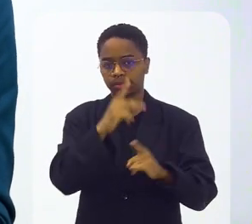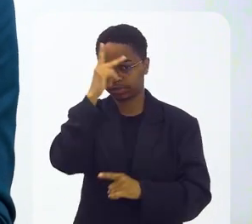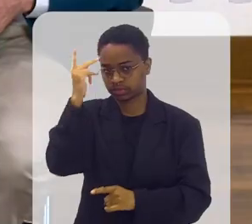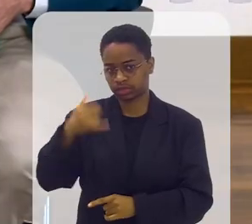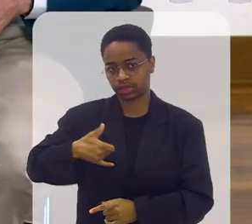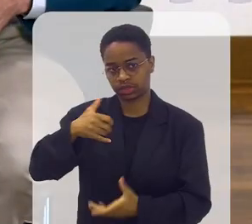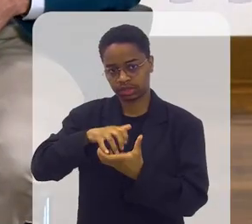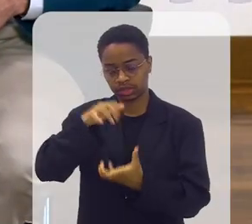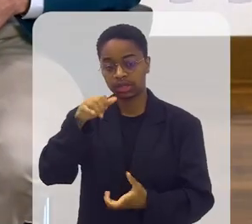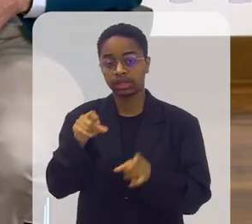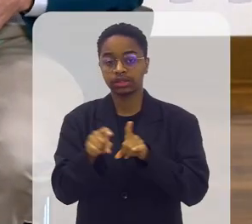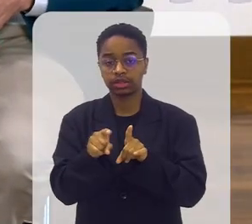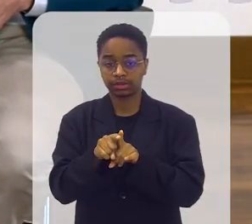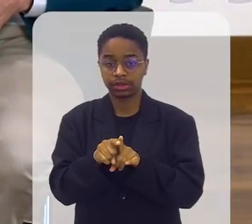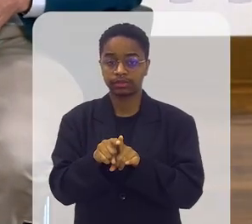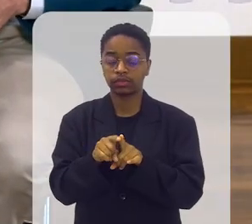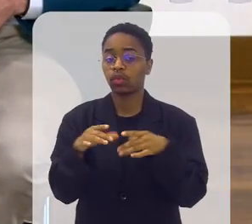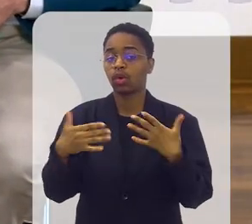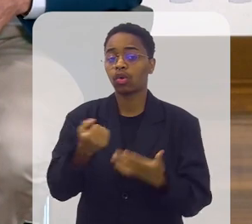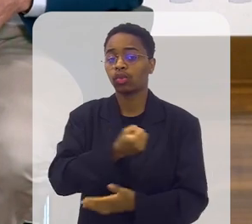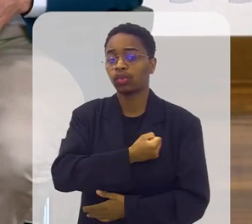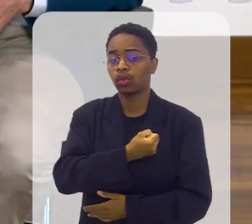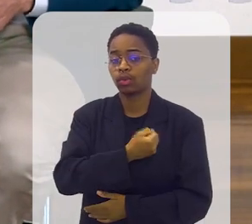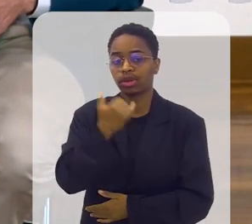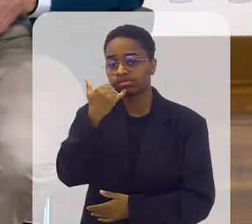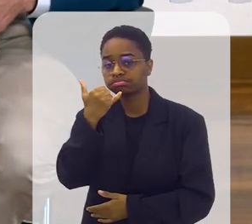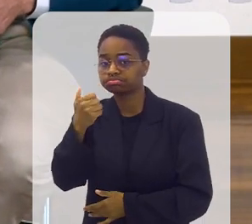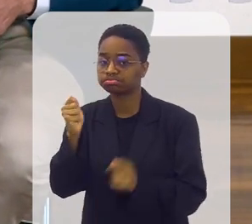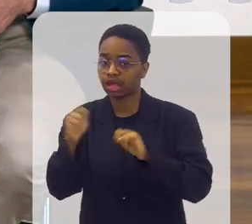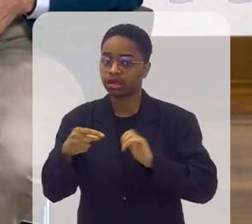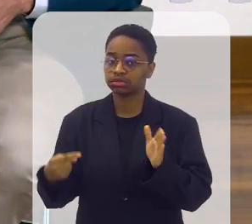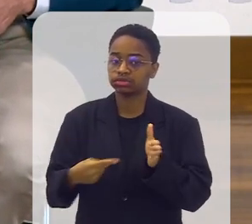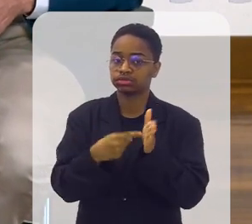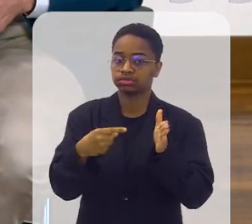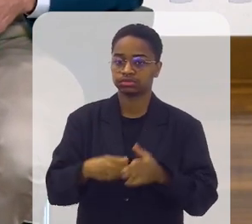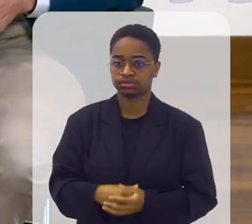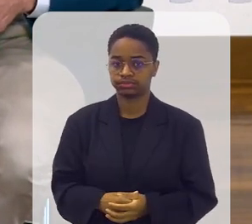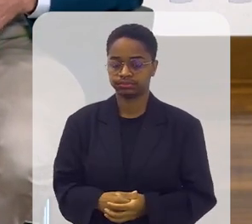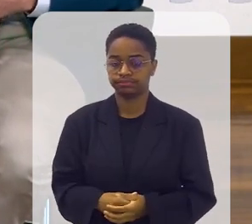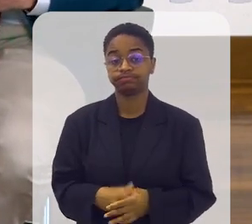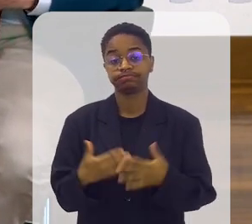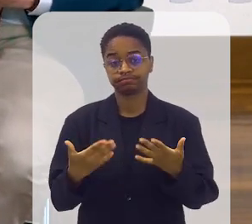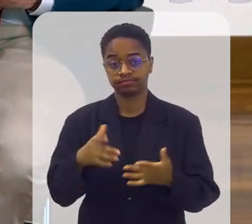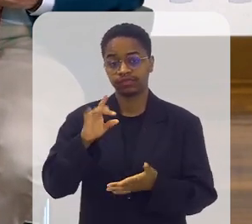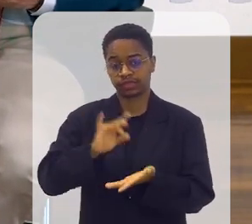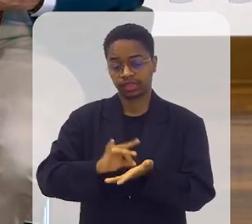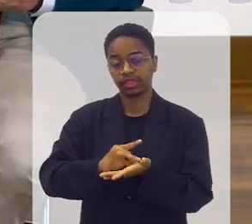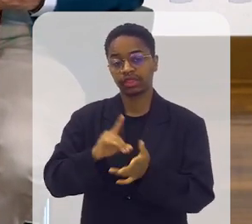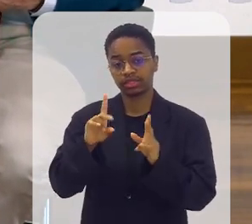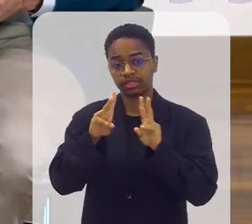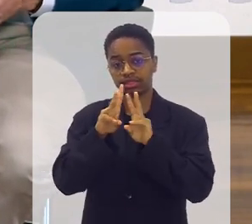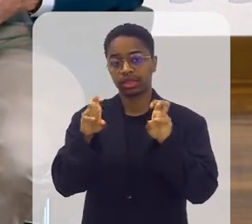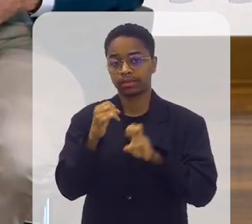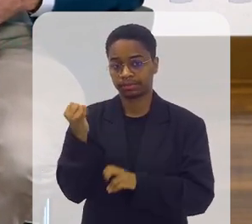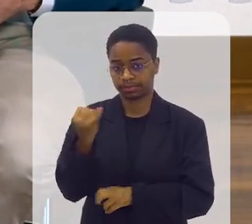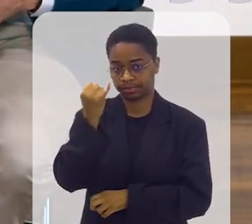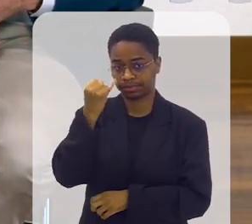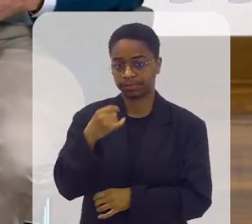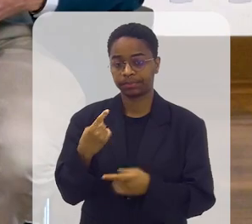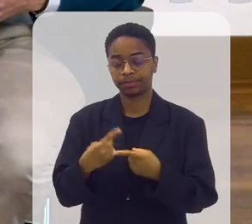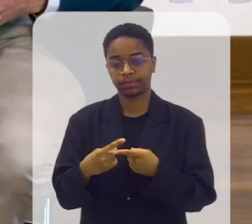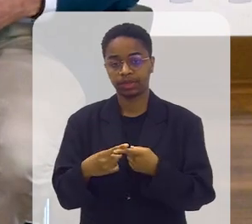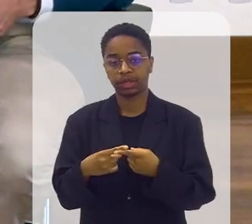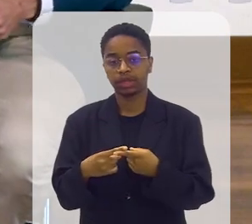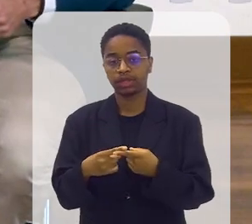idosa e até, se for o caso, um telefone para que as pessoas possam denunciar. Sim, esse é um tema importantíssimo.